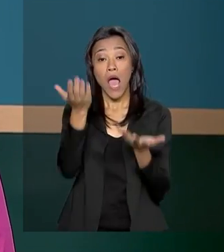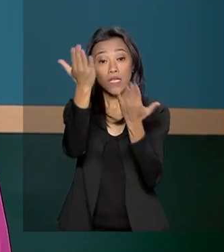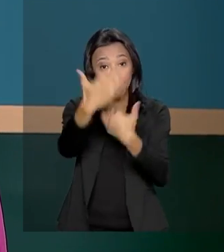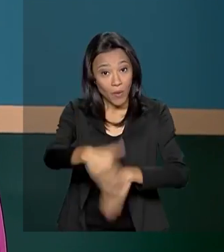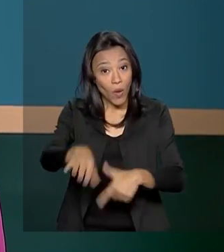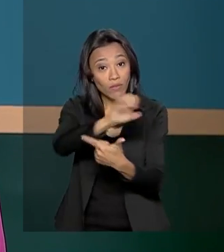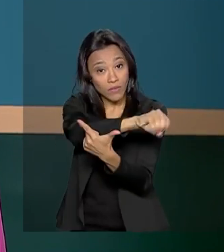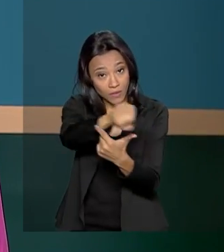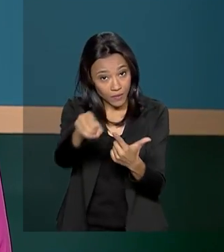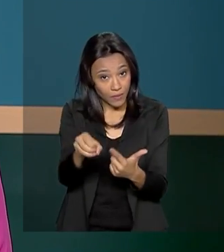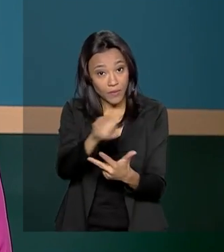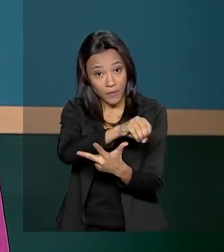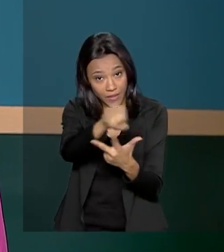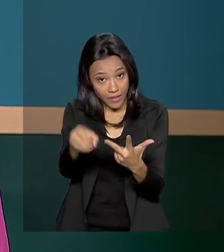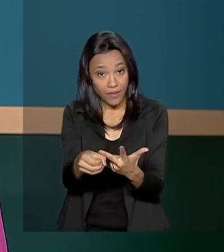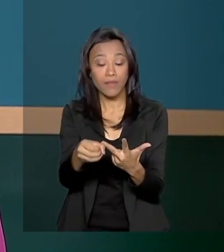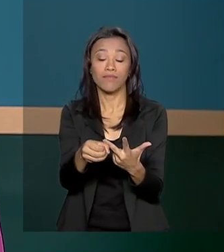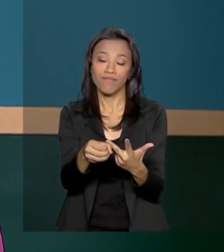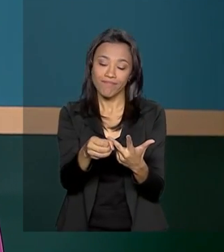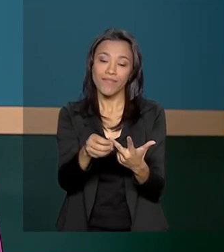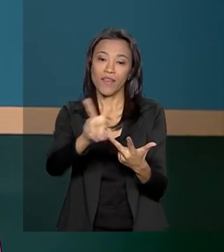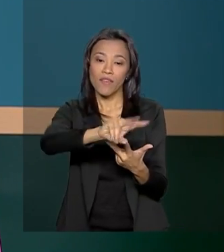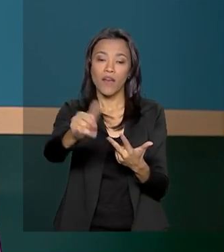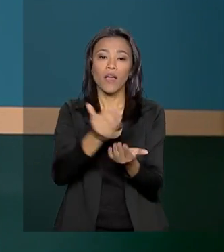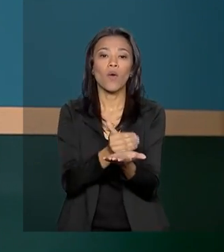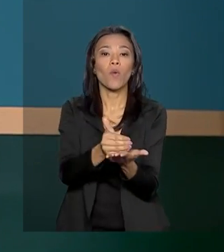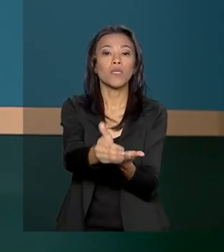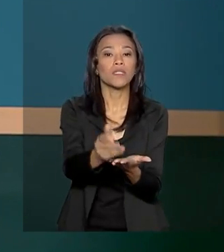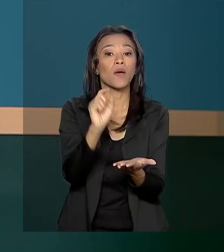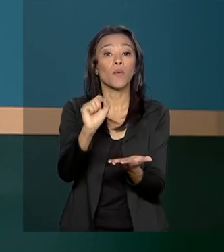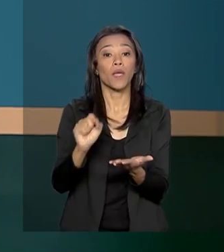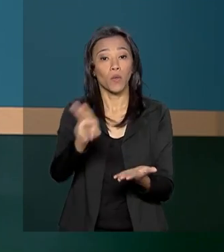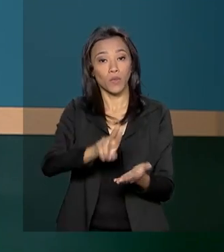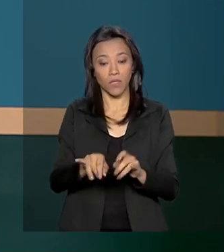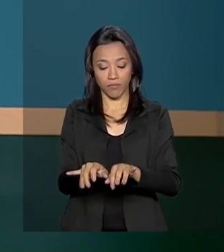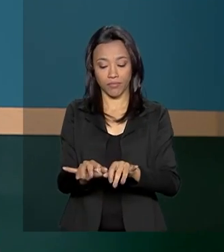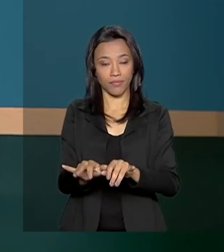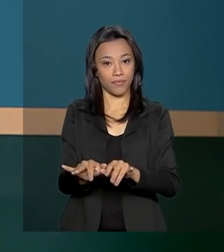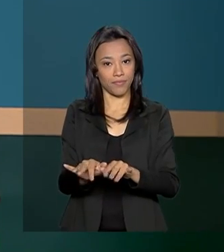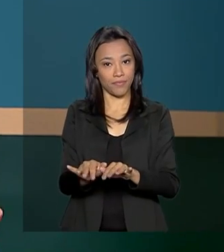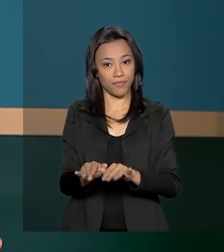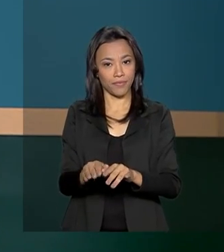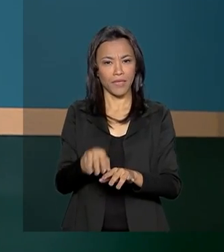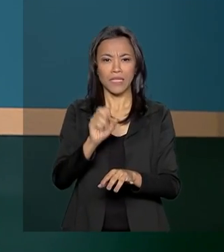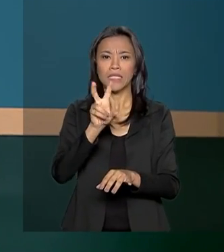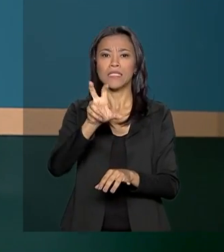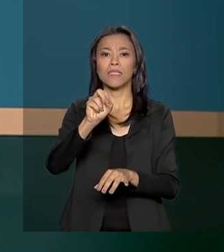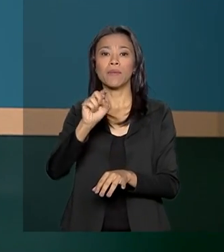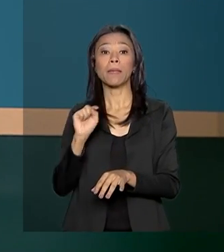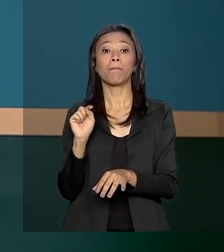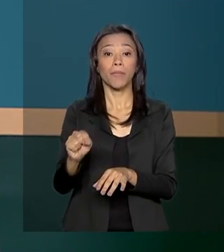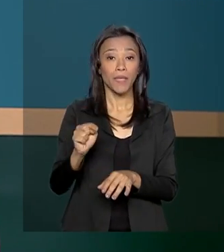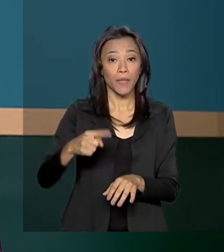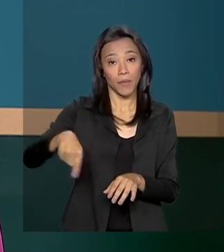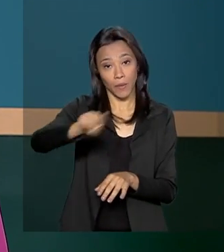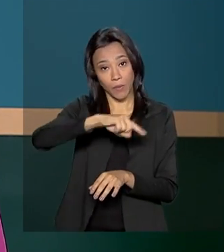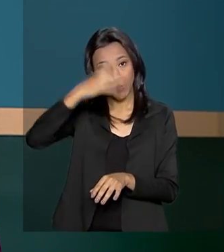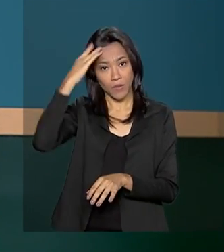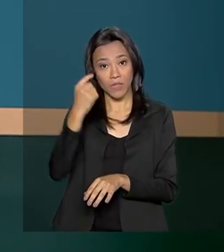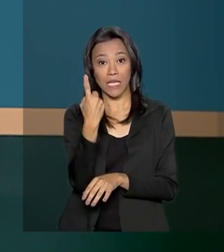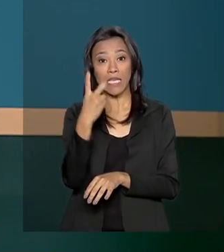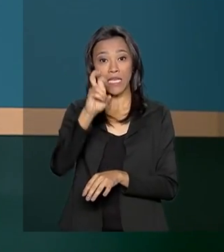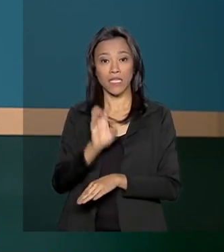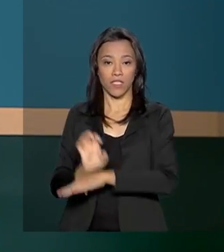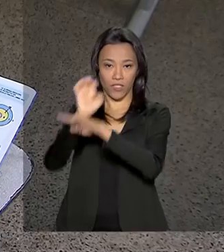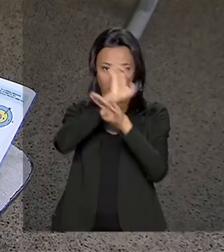Exame Nacional do Ensino Médio, o Enem, começam a ser aplicadas no sistema digital para cerca de 50 mil candidatos em 15 estados.